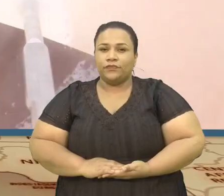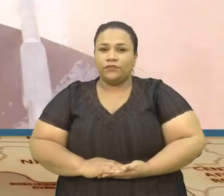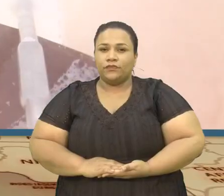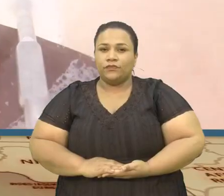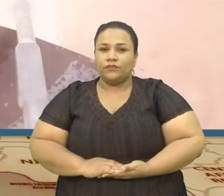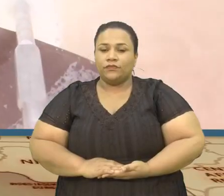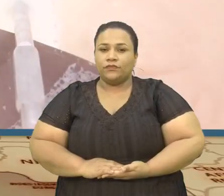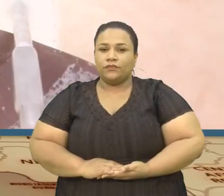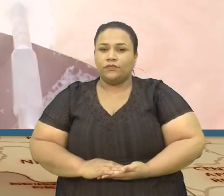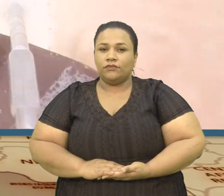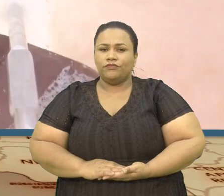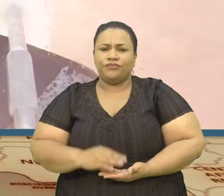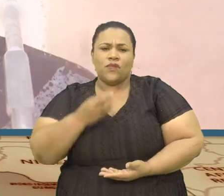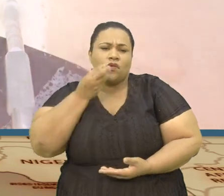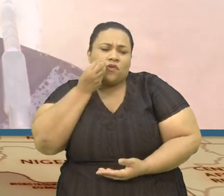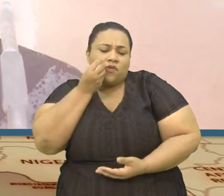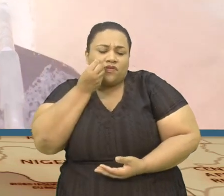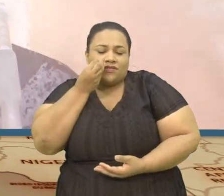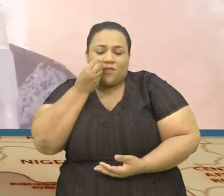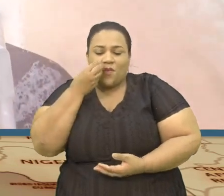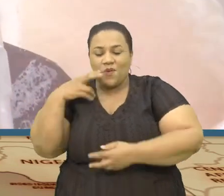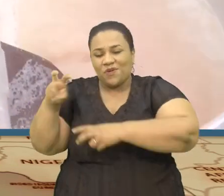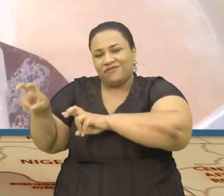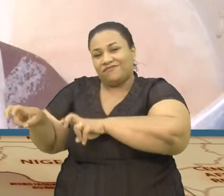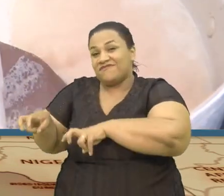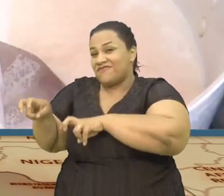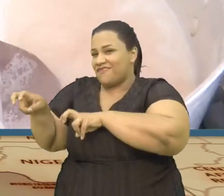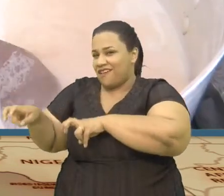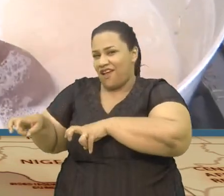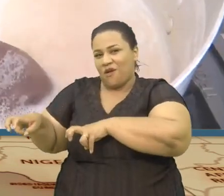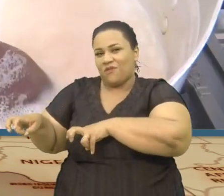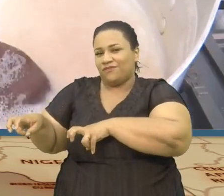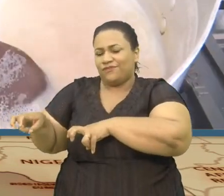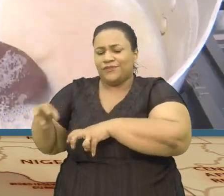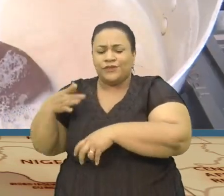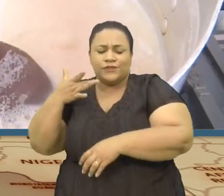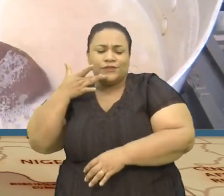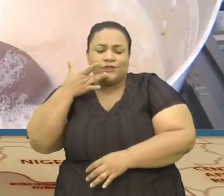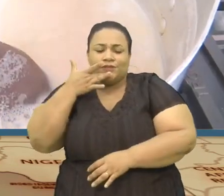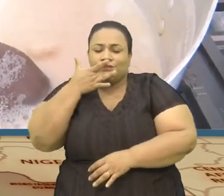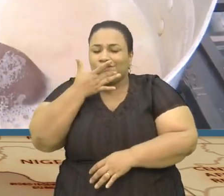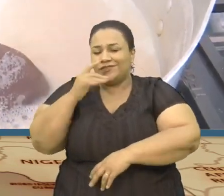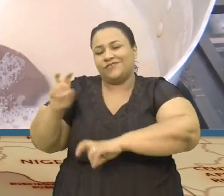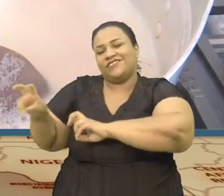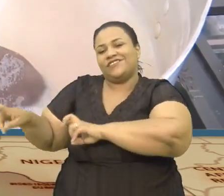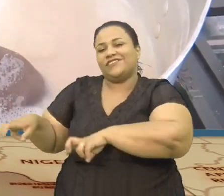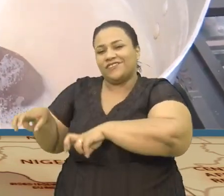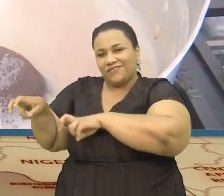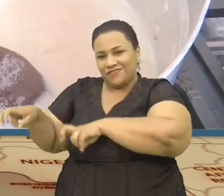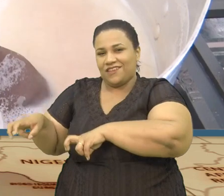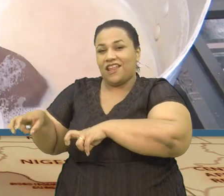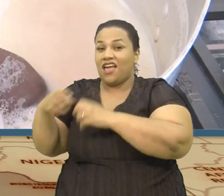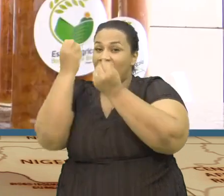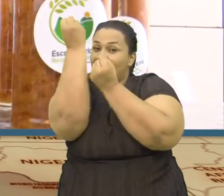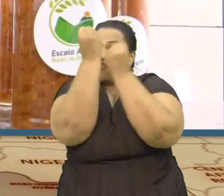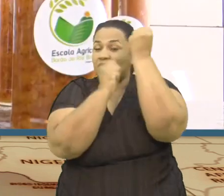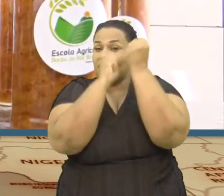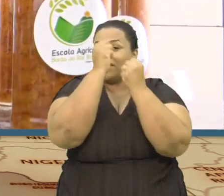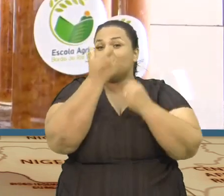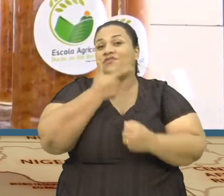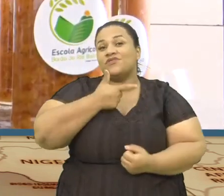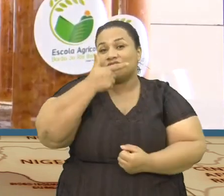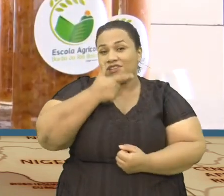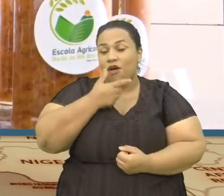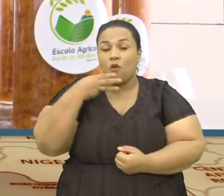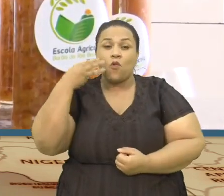O sabor do campo Quem resiste As delícias rurais A fabricação De queijos